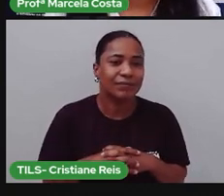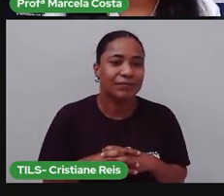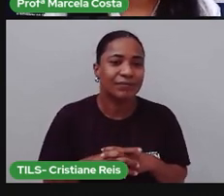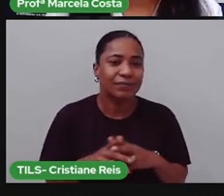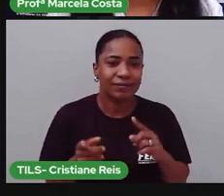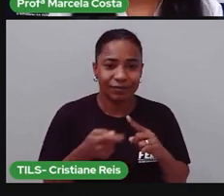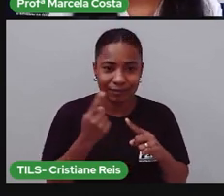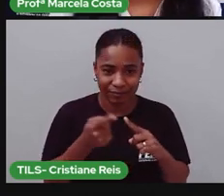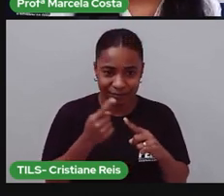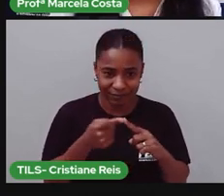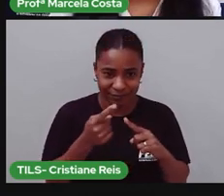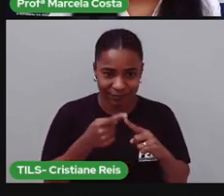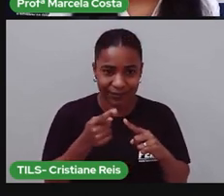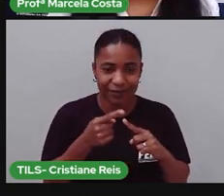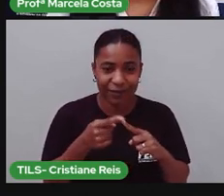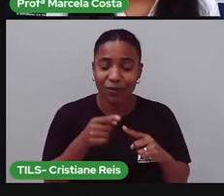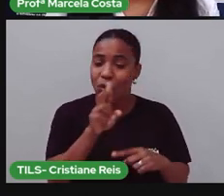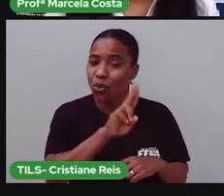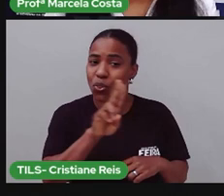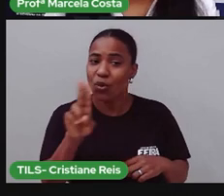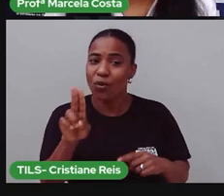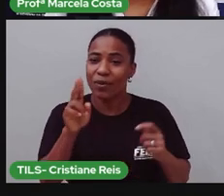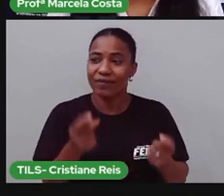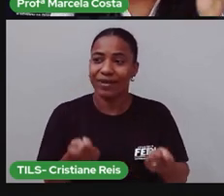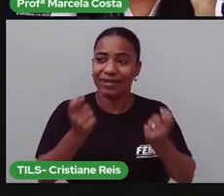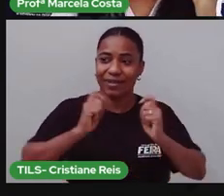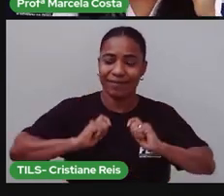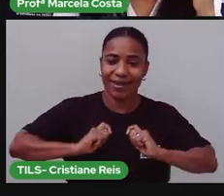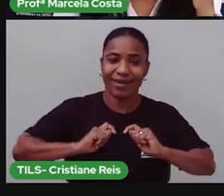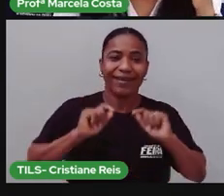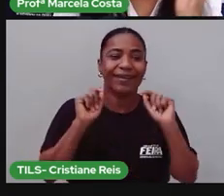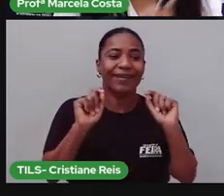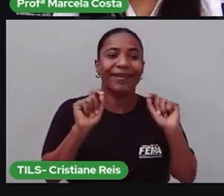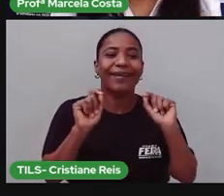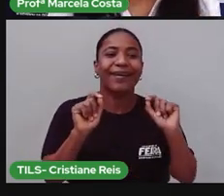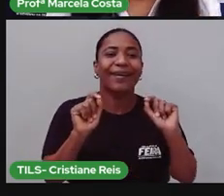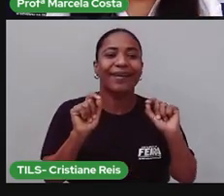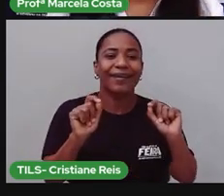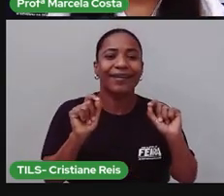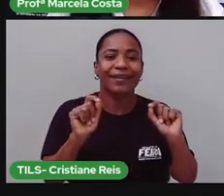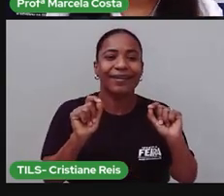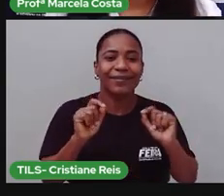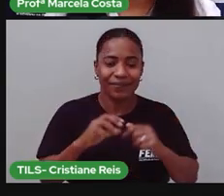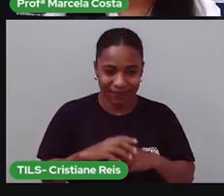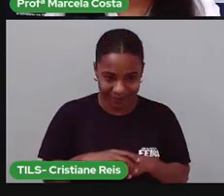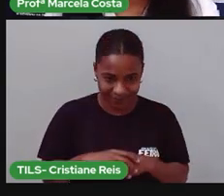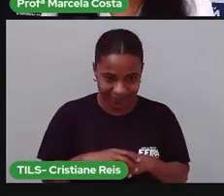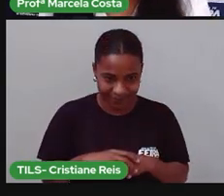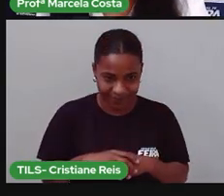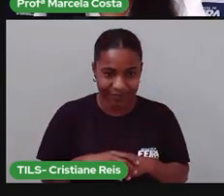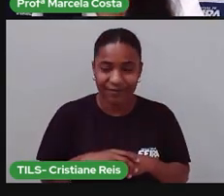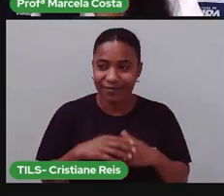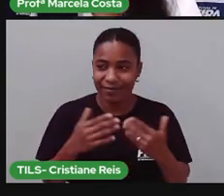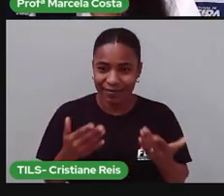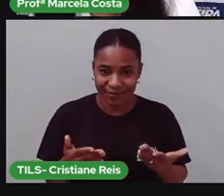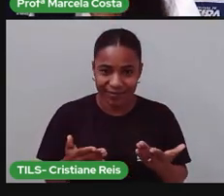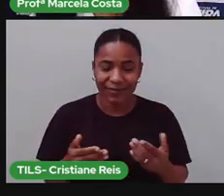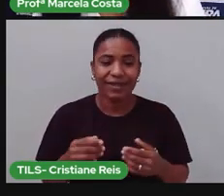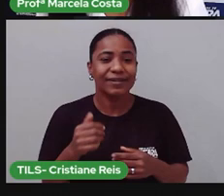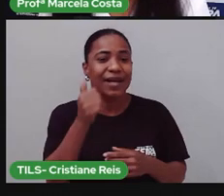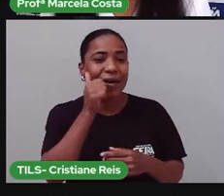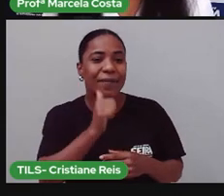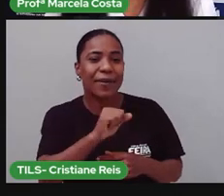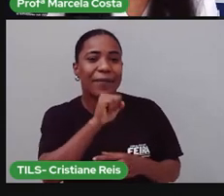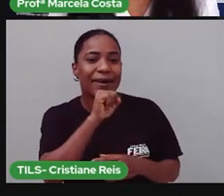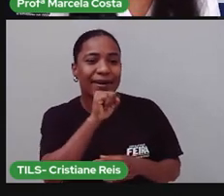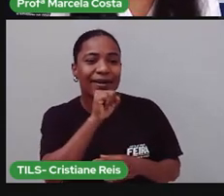Primeiro a gente escreve o nome de quem vai receber. Não é isso? Então, vamos escrever. Se a gente vai escrever um bilhete pra mamãe,